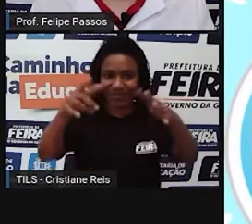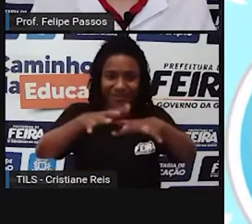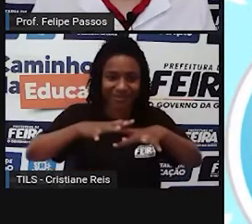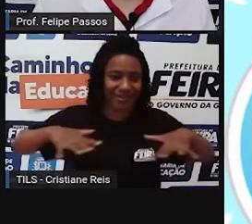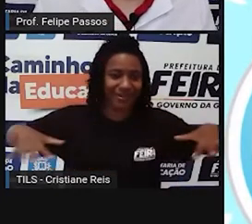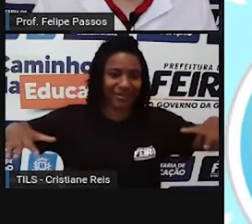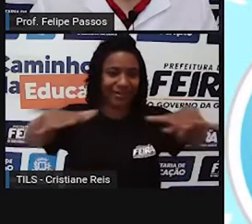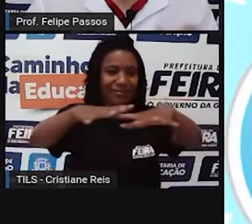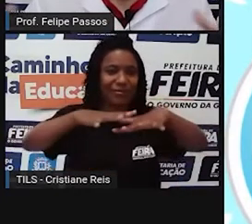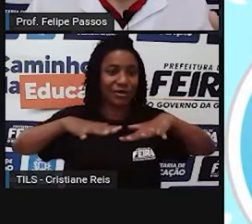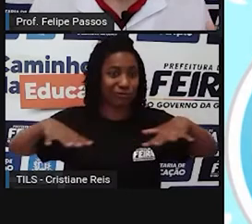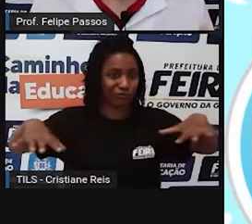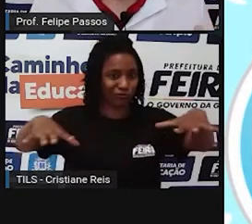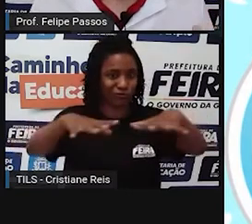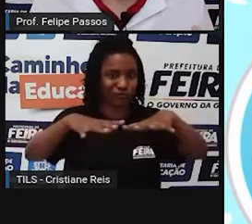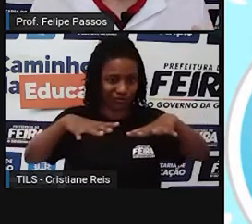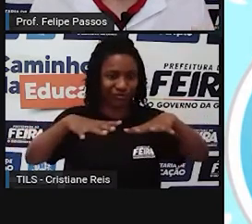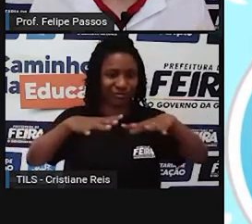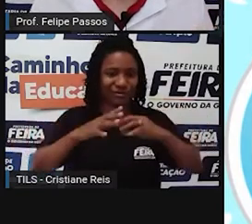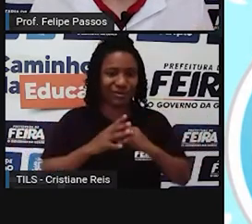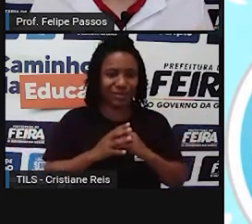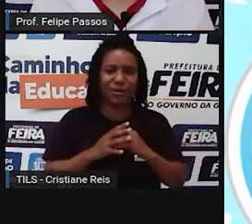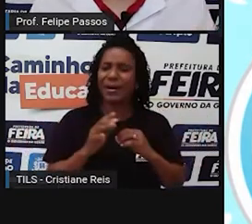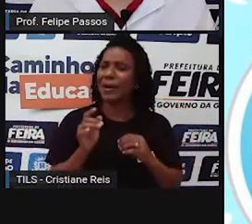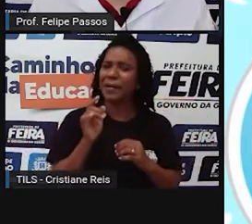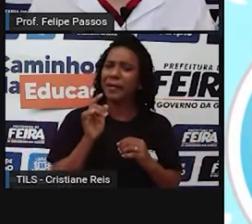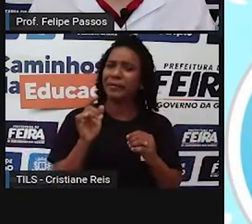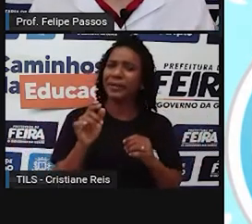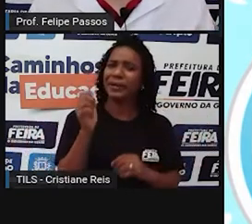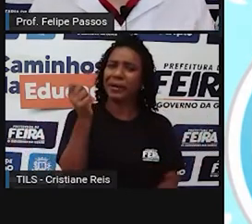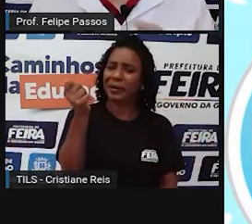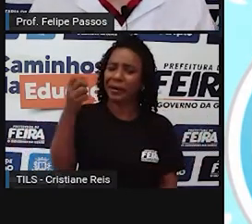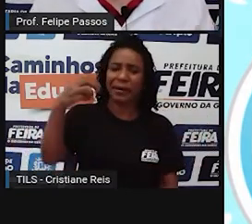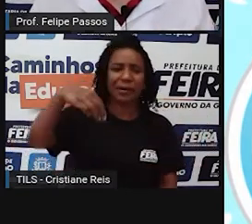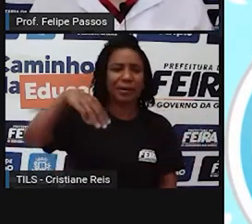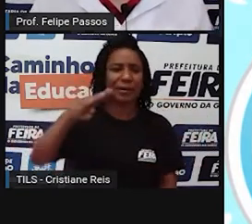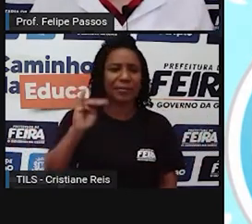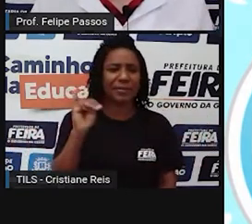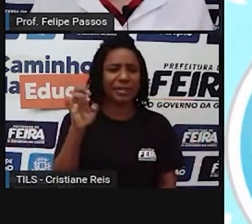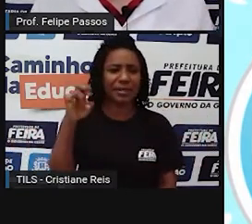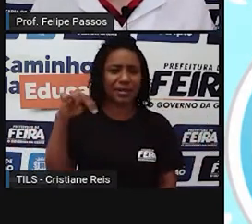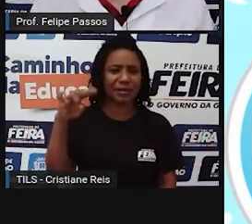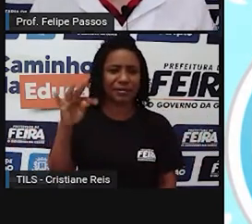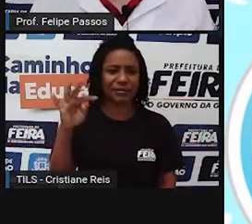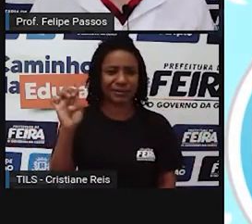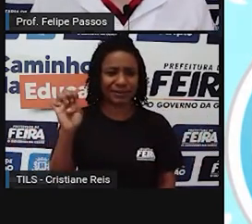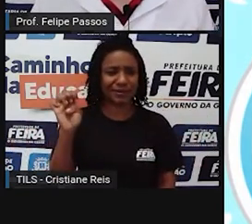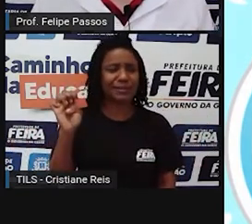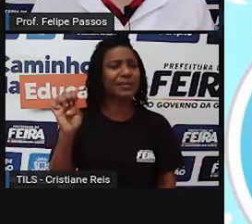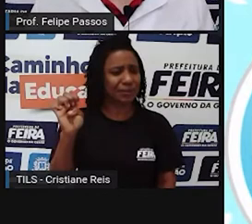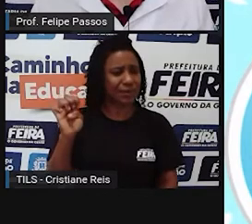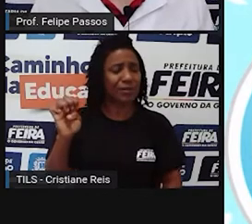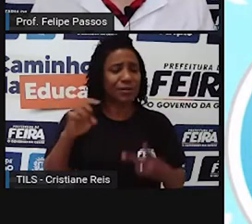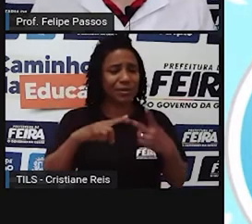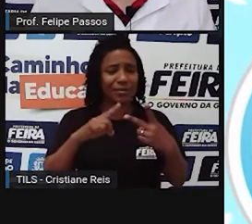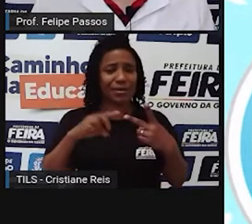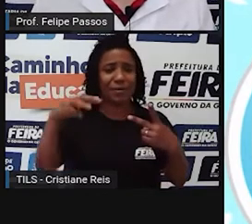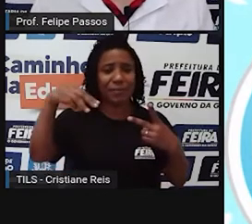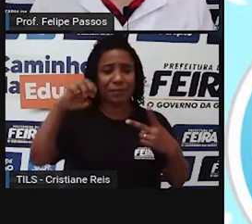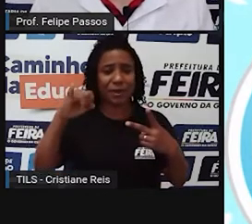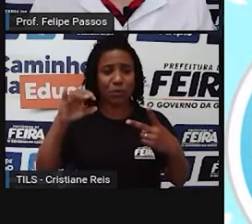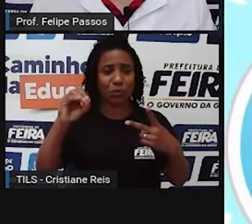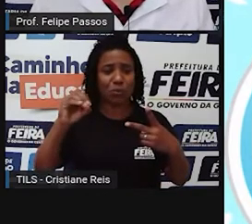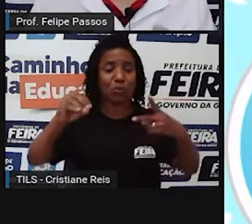de quando a gente está analisando a natureza, o ser humano, os animais, as plantas, né? Ambiente e meio são